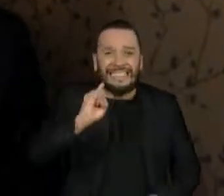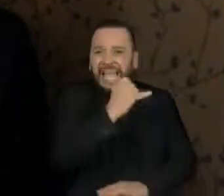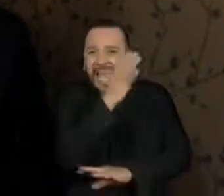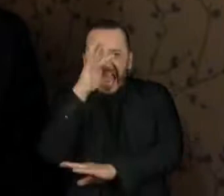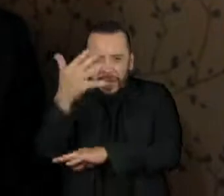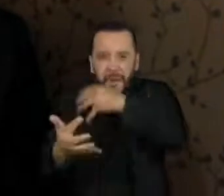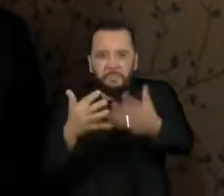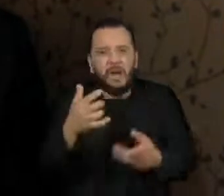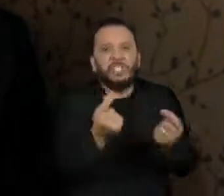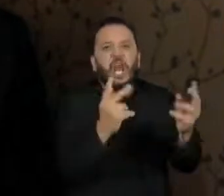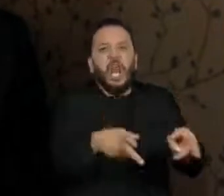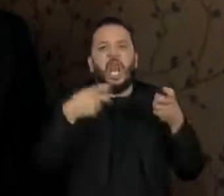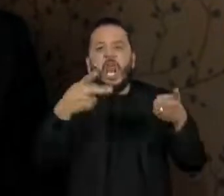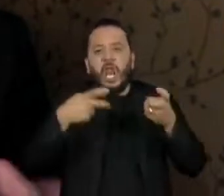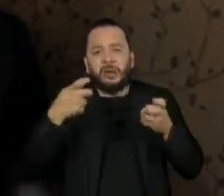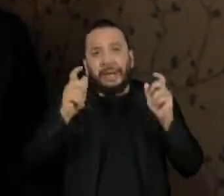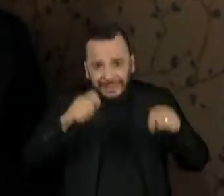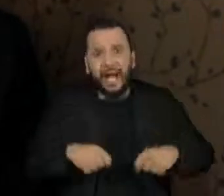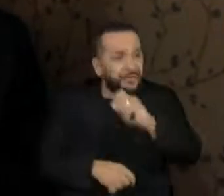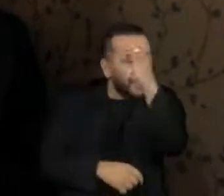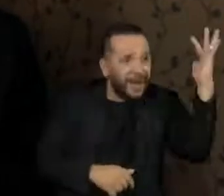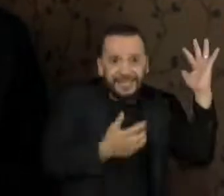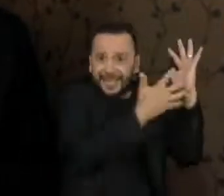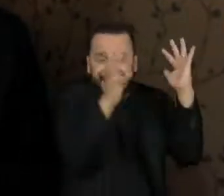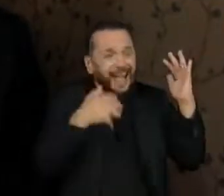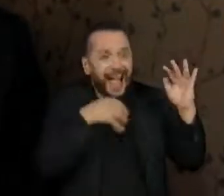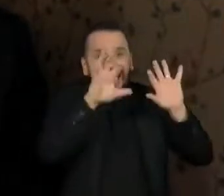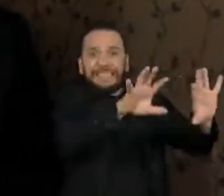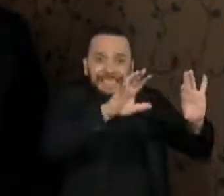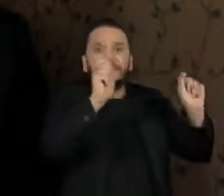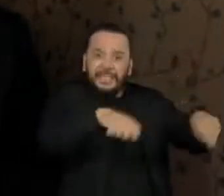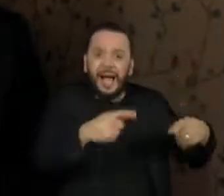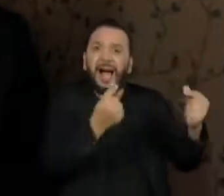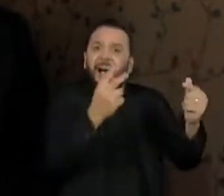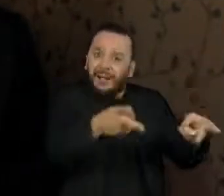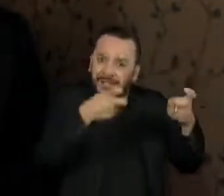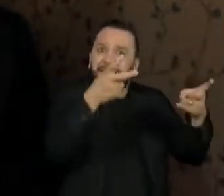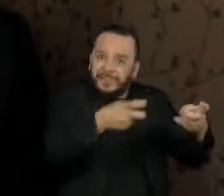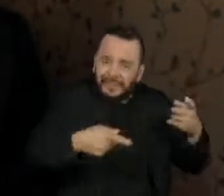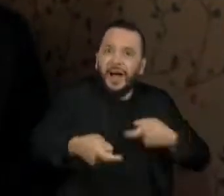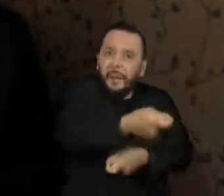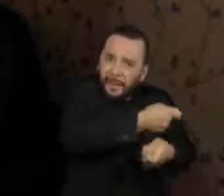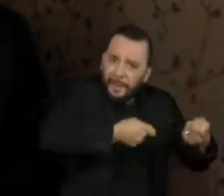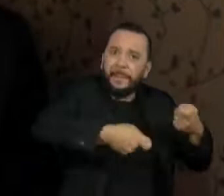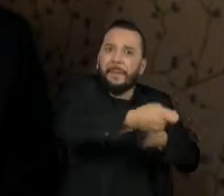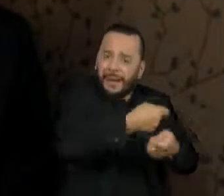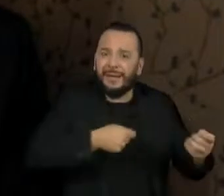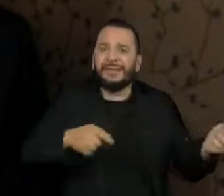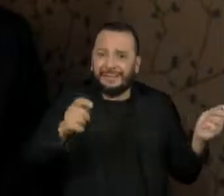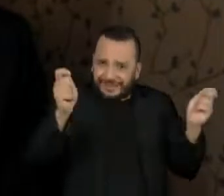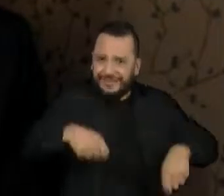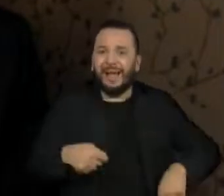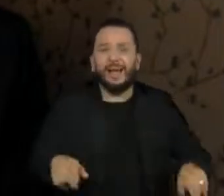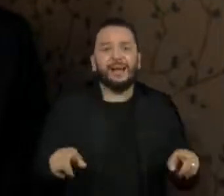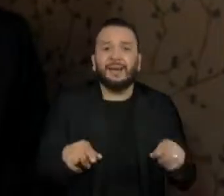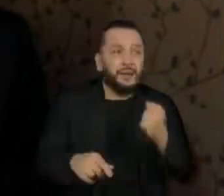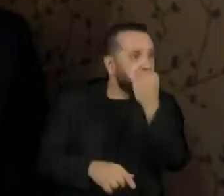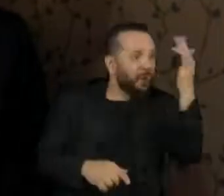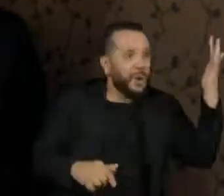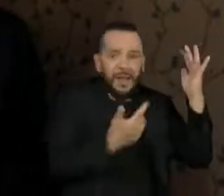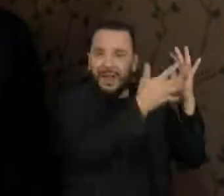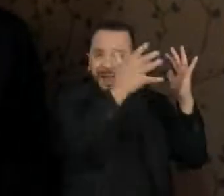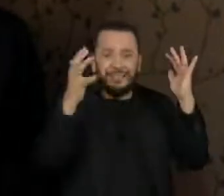derrubada para virar plantação ou para virar pasto. Não! A floresta em pé tem uma capacidade de